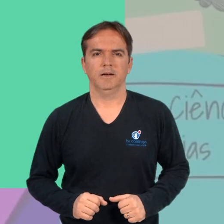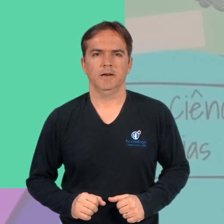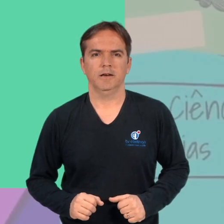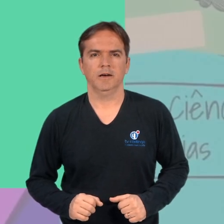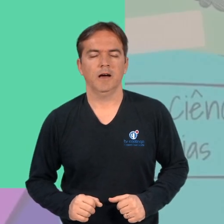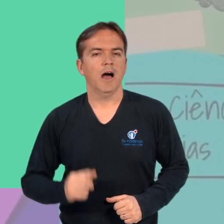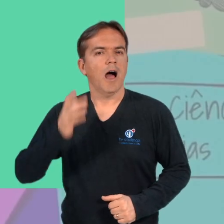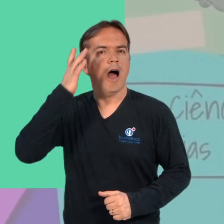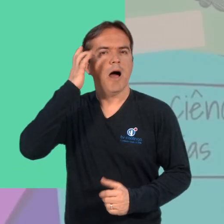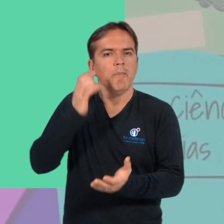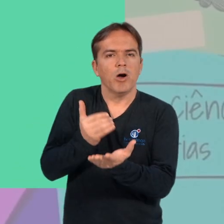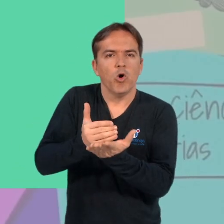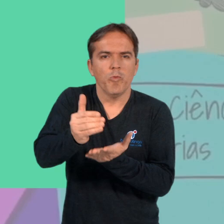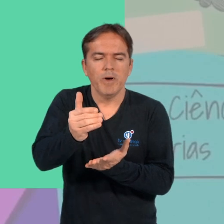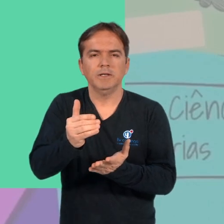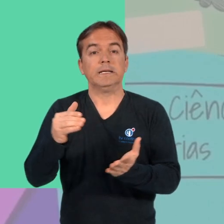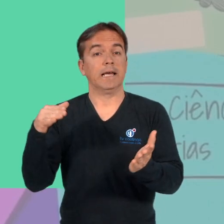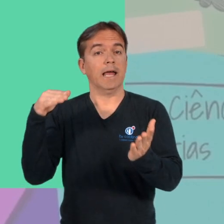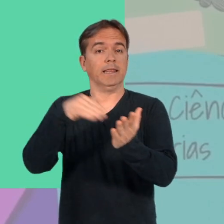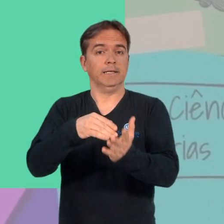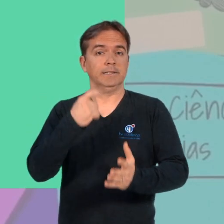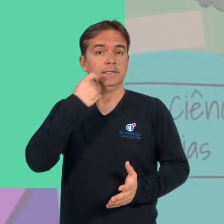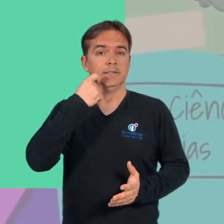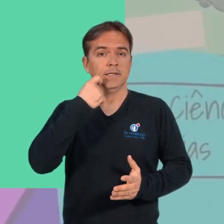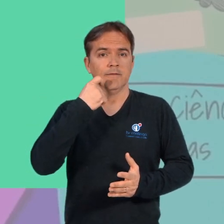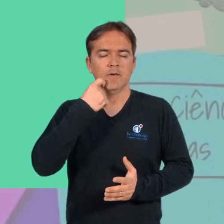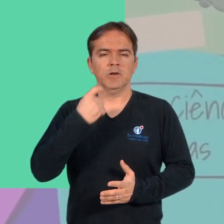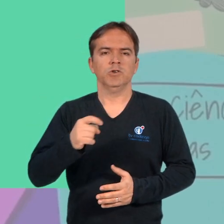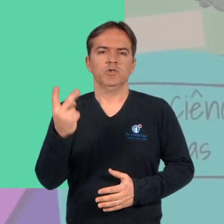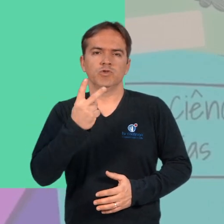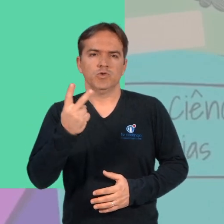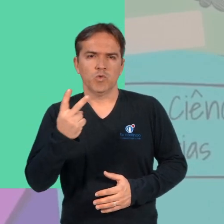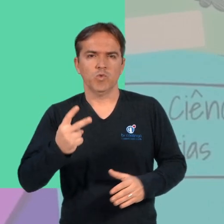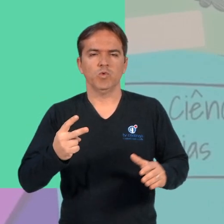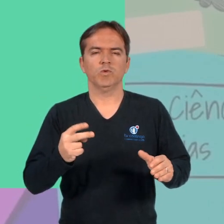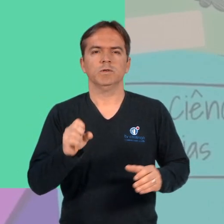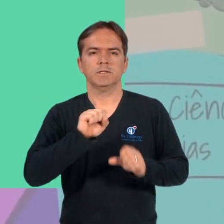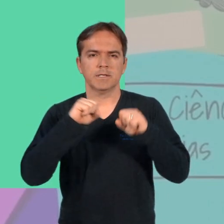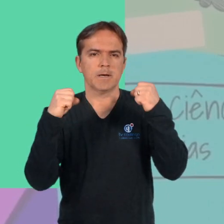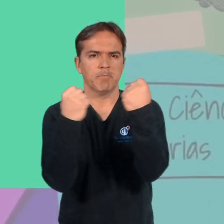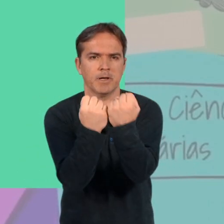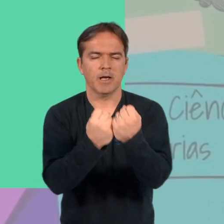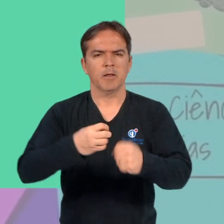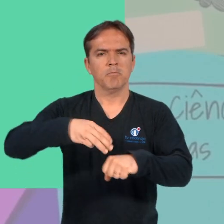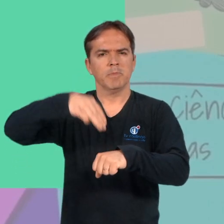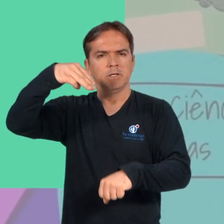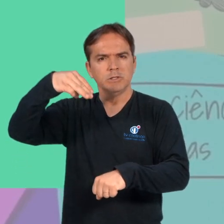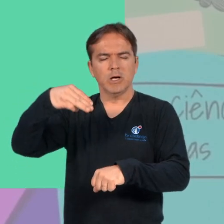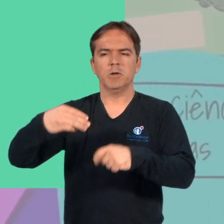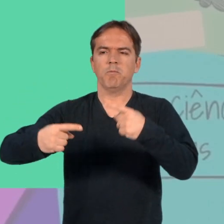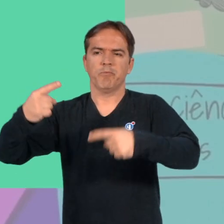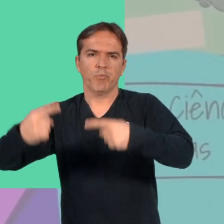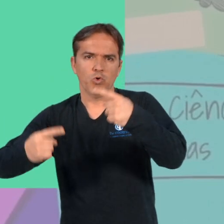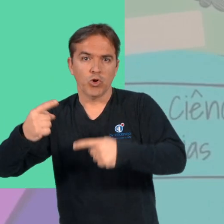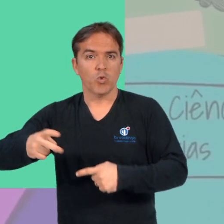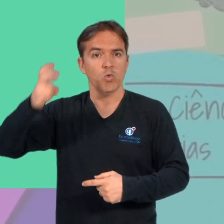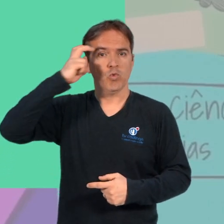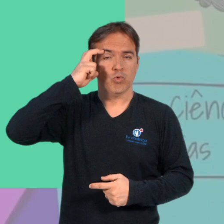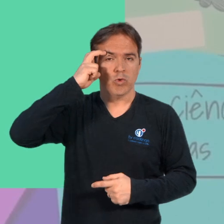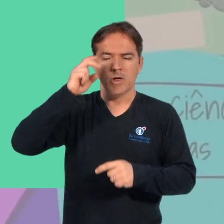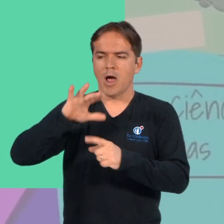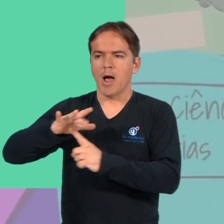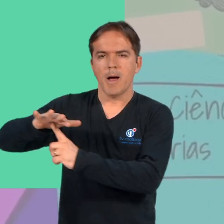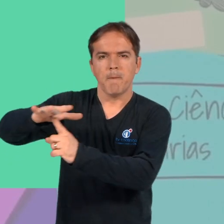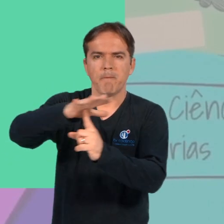Começa amanhã e vai até sexta-feira o segundo seminário do mestrado em política, cultura e ambiente, o POCAM.